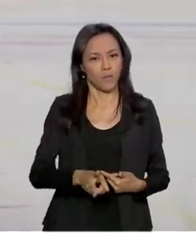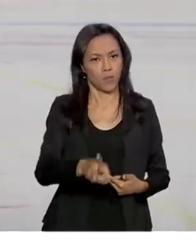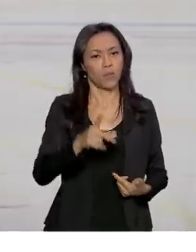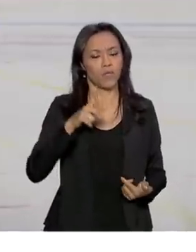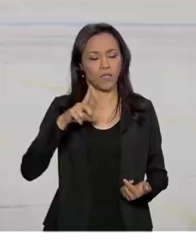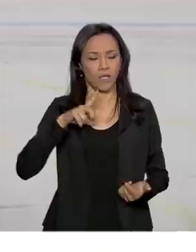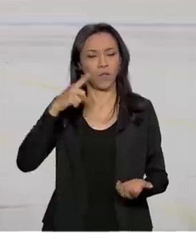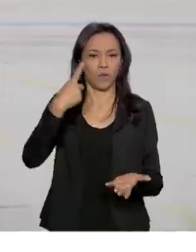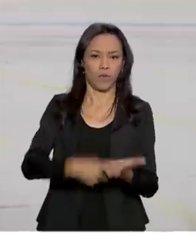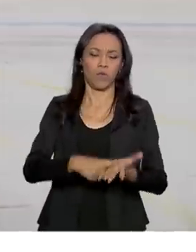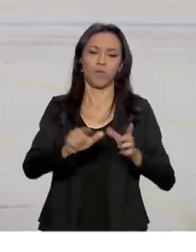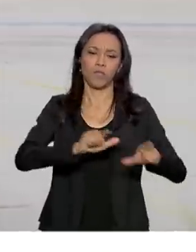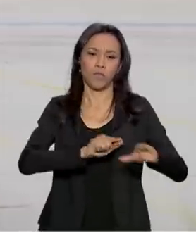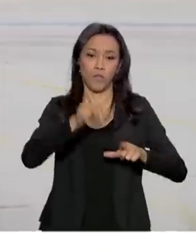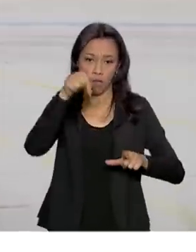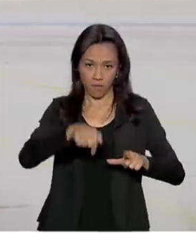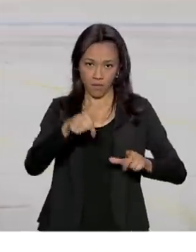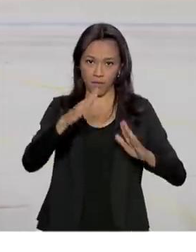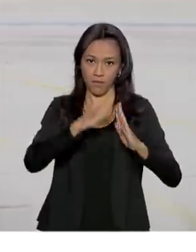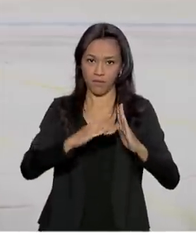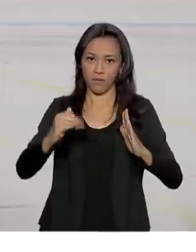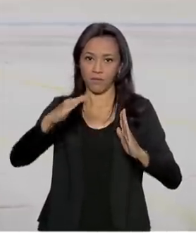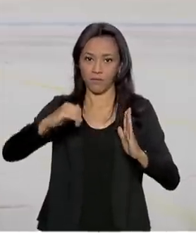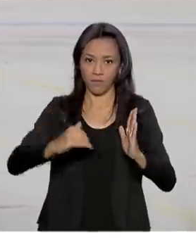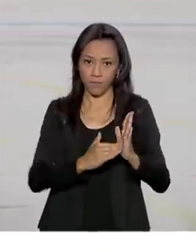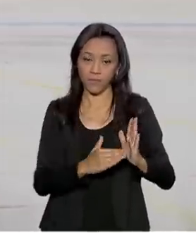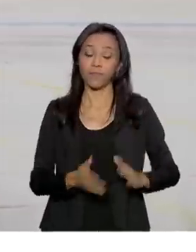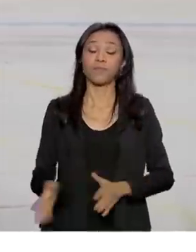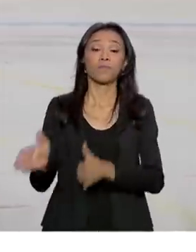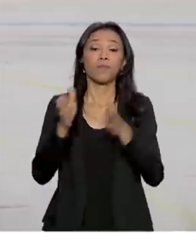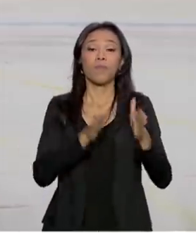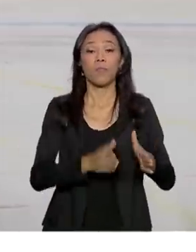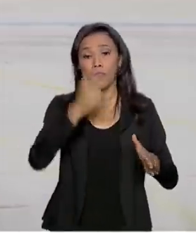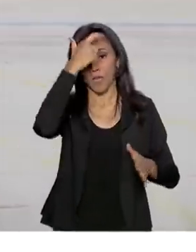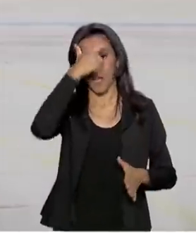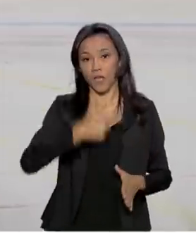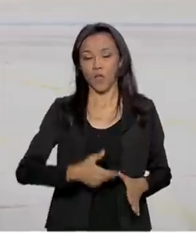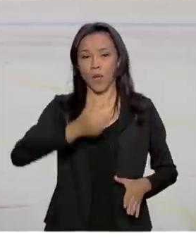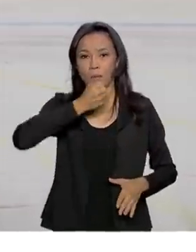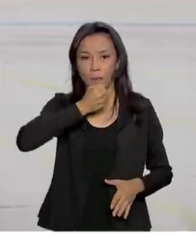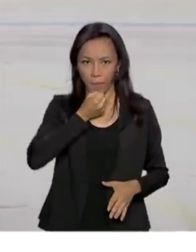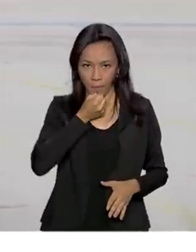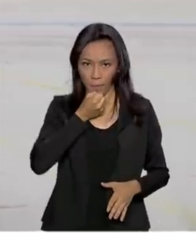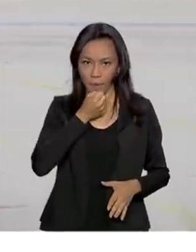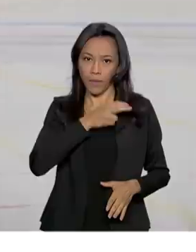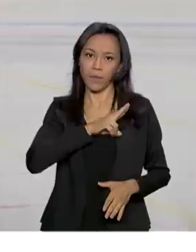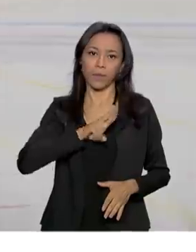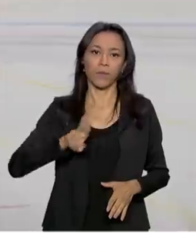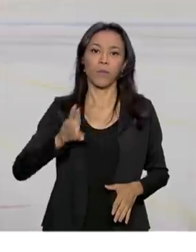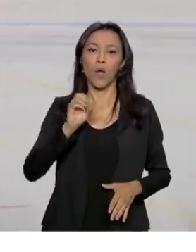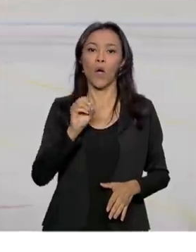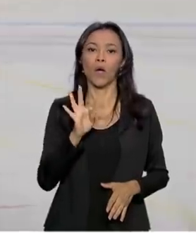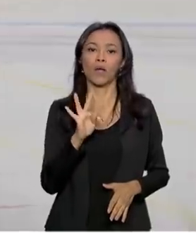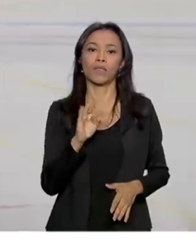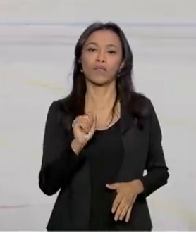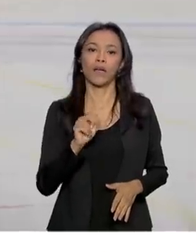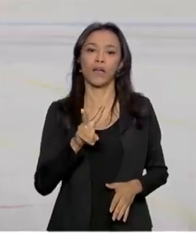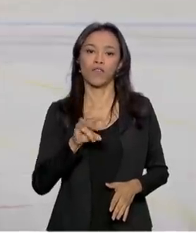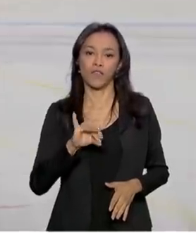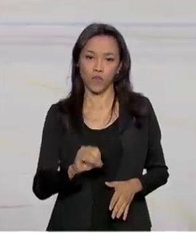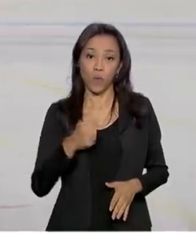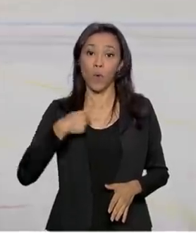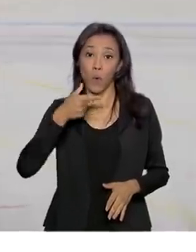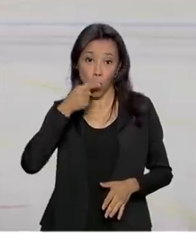quinta-feira aqui no Palácio da Alvorada. E o porta-voz da presidência da República, o general Otávio do Rego Barros, confirmou